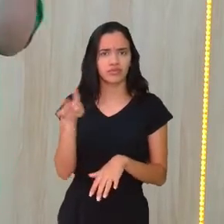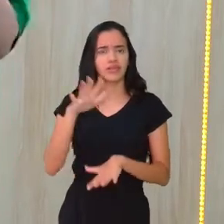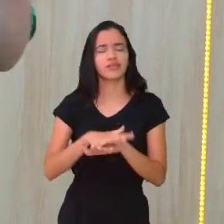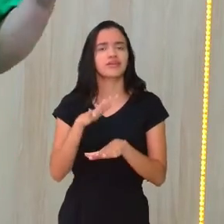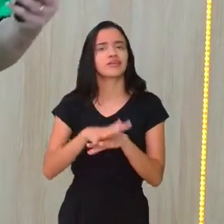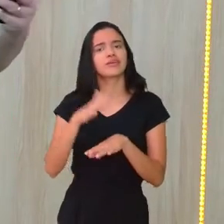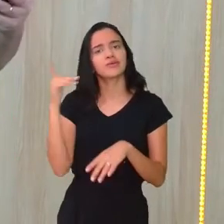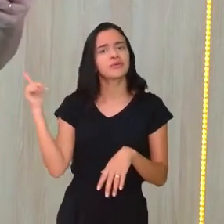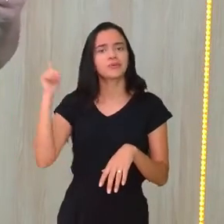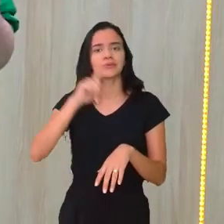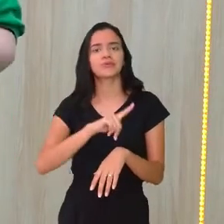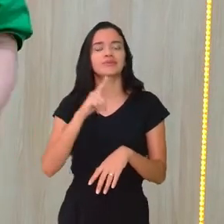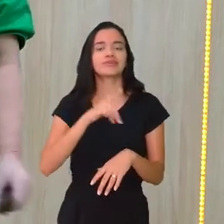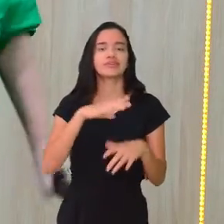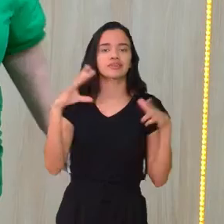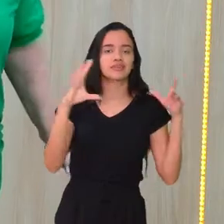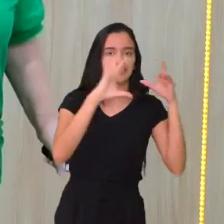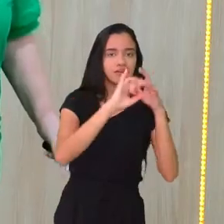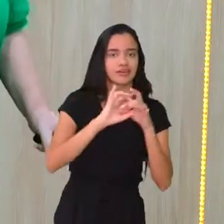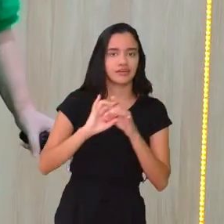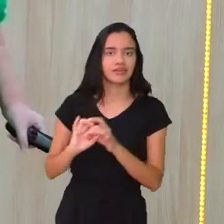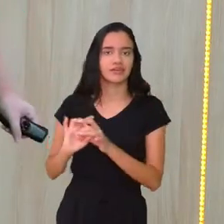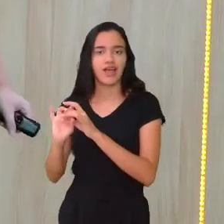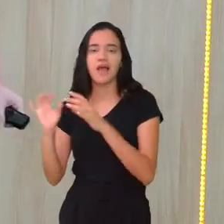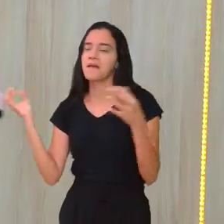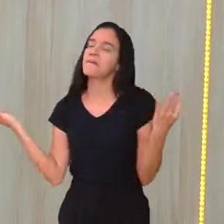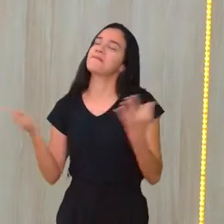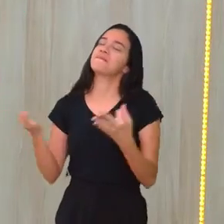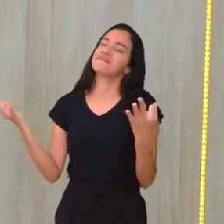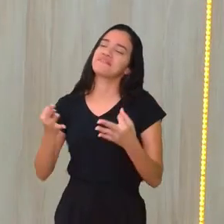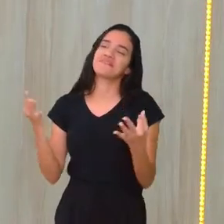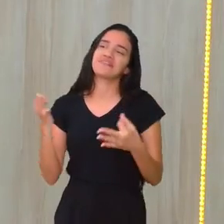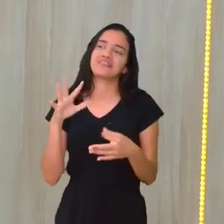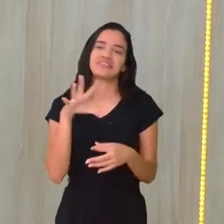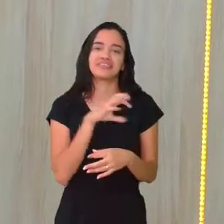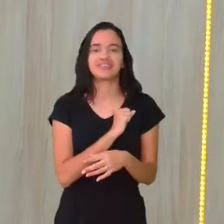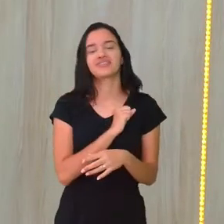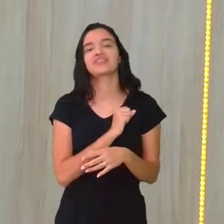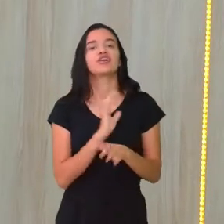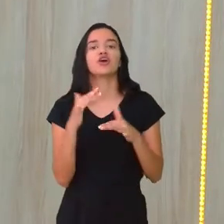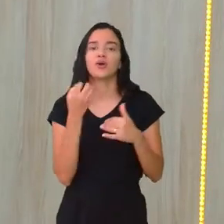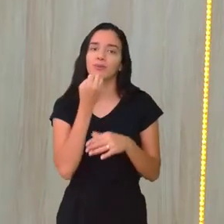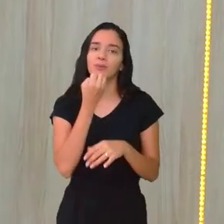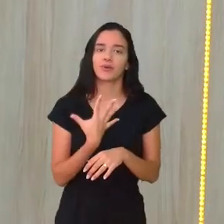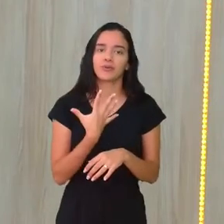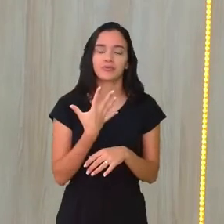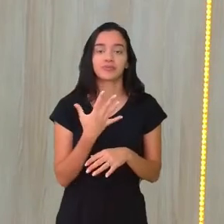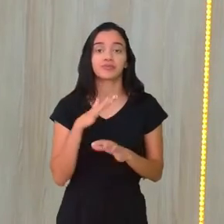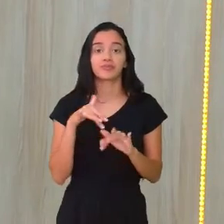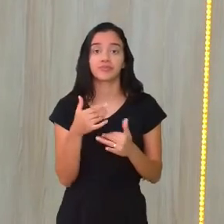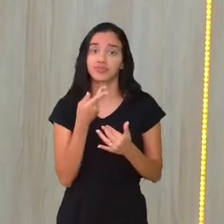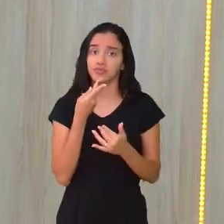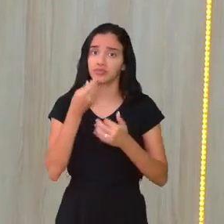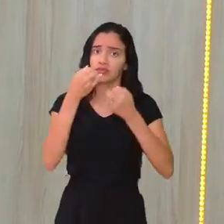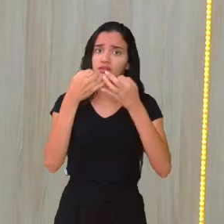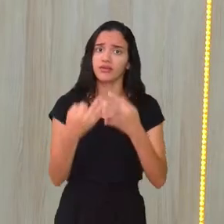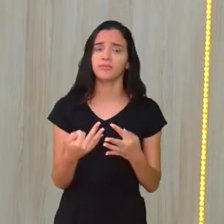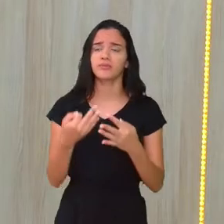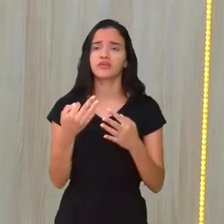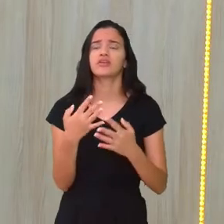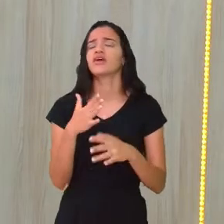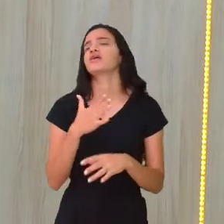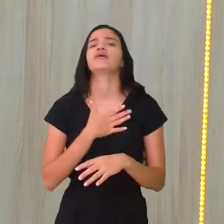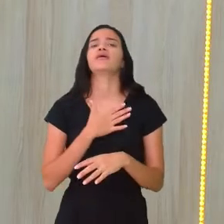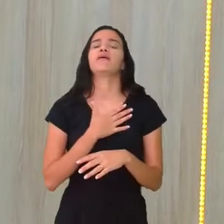consegue fazer essas interligações. Perfeito! Adorei! Bom, dito isso, e meu